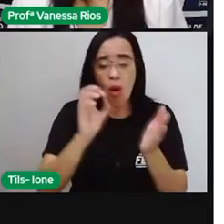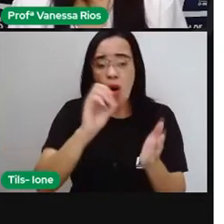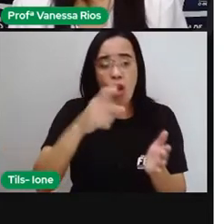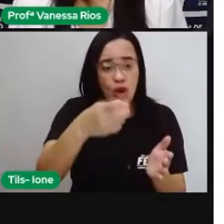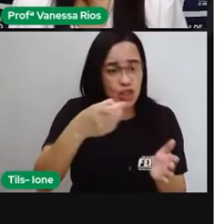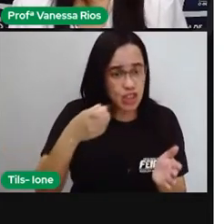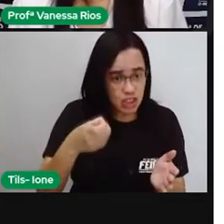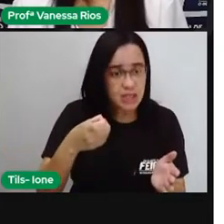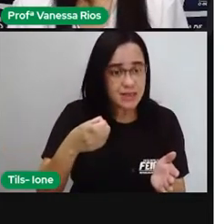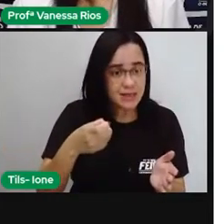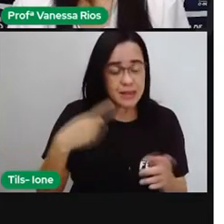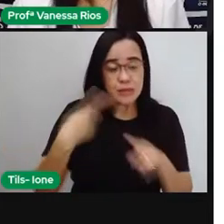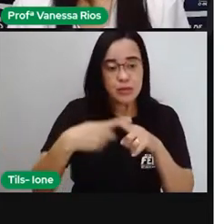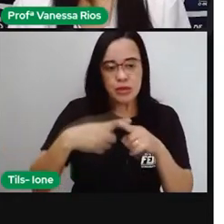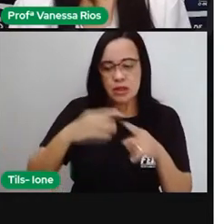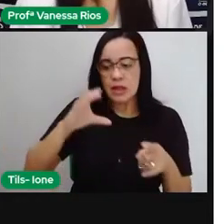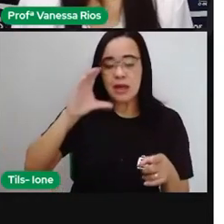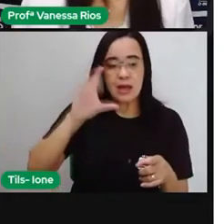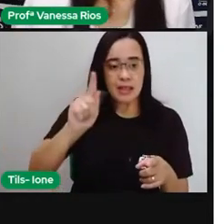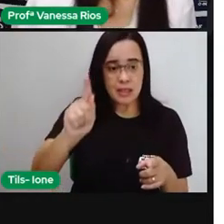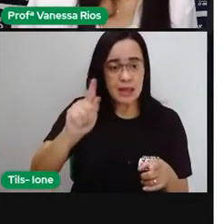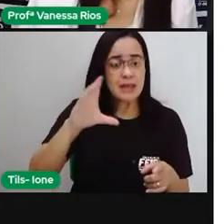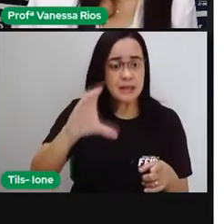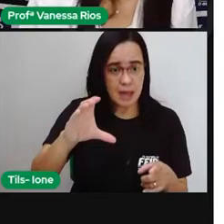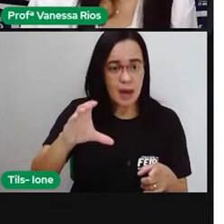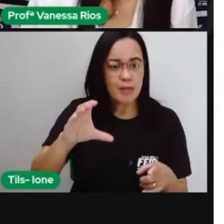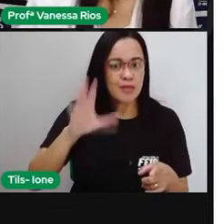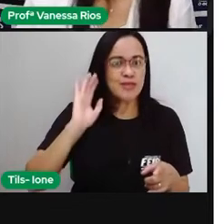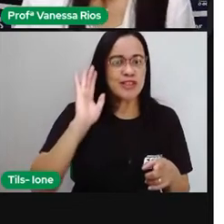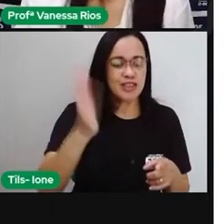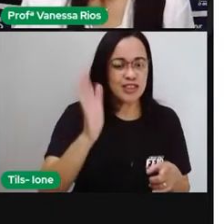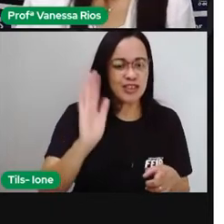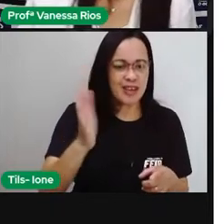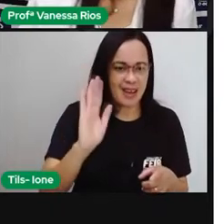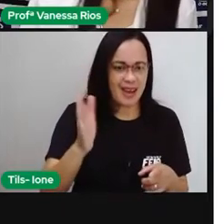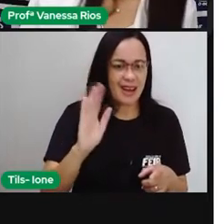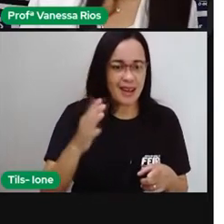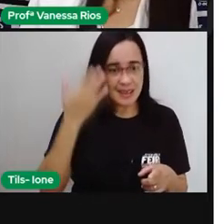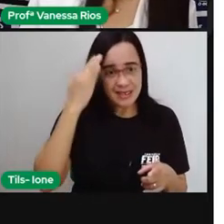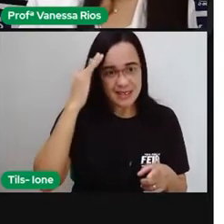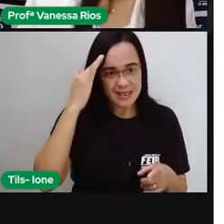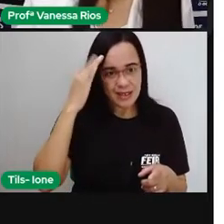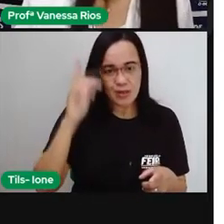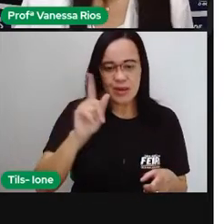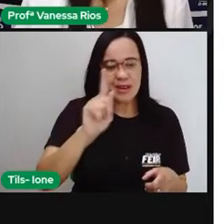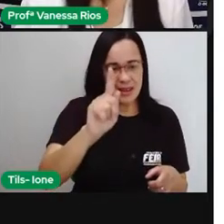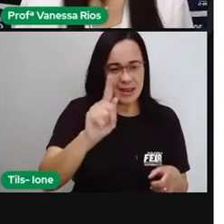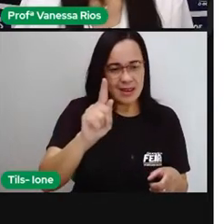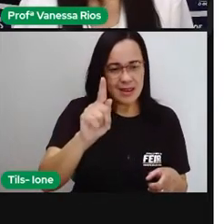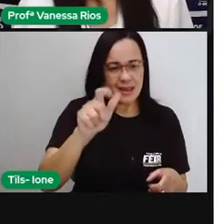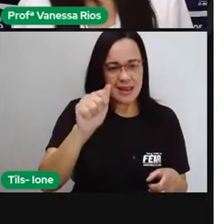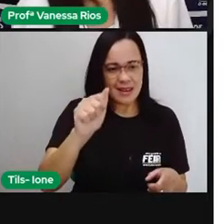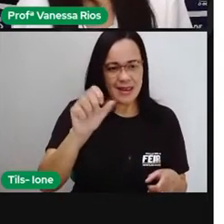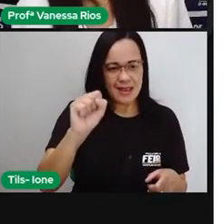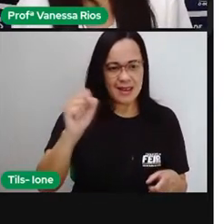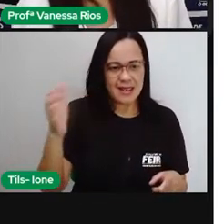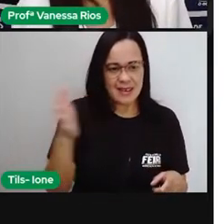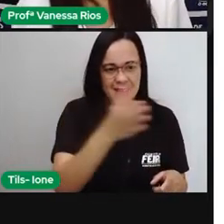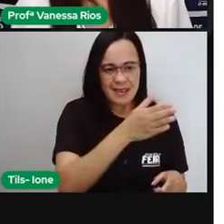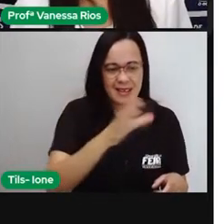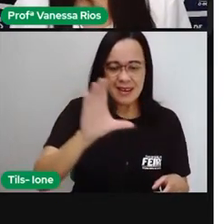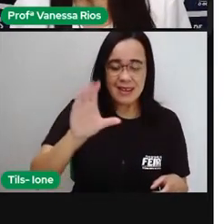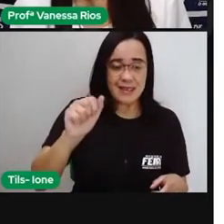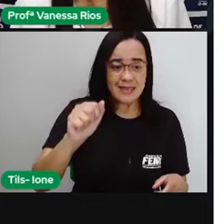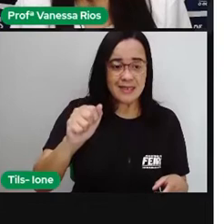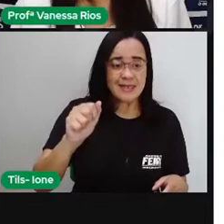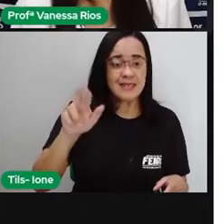carbônico, deixado pelas artérias. O oxigênio foi deixado pelas artérias, e as veias agora recebe o sangue